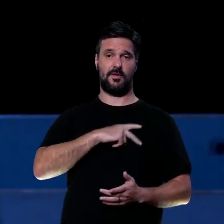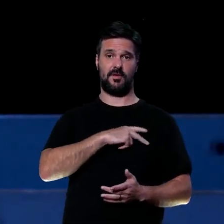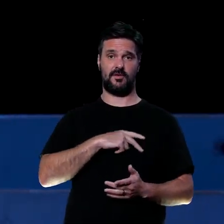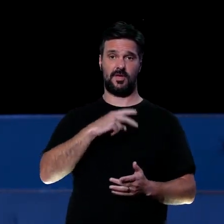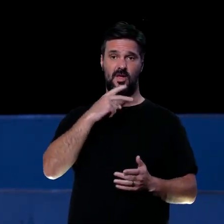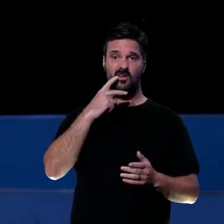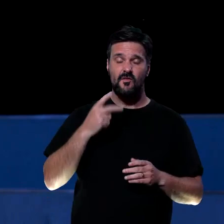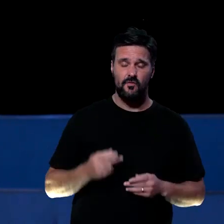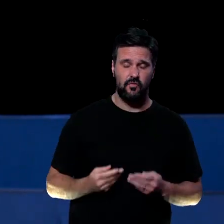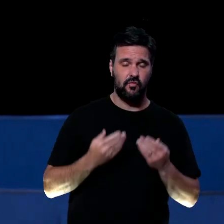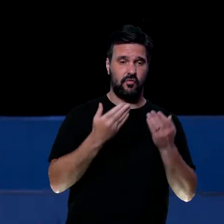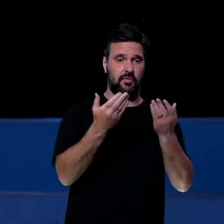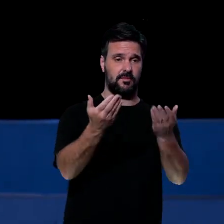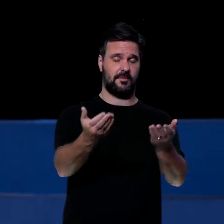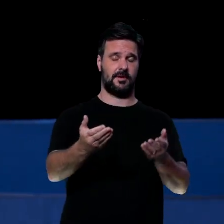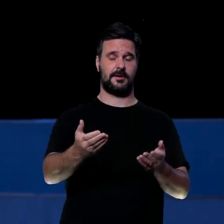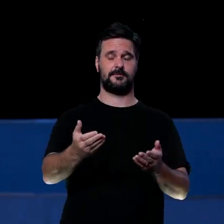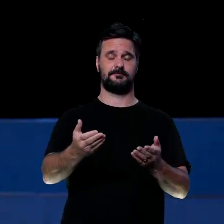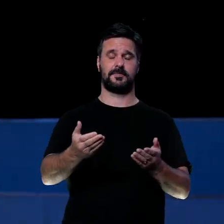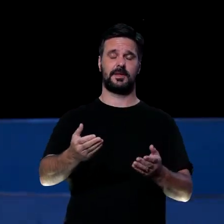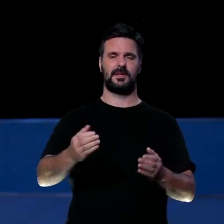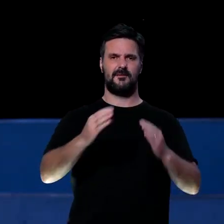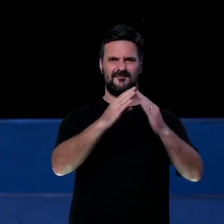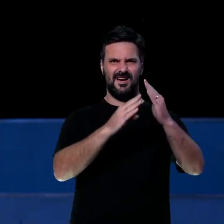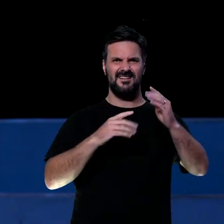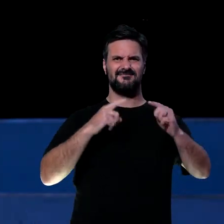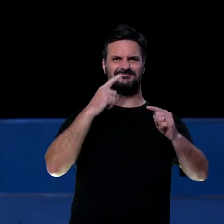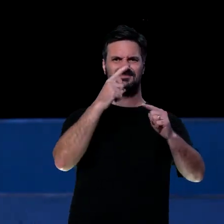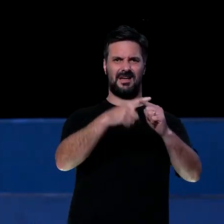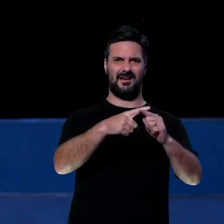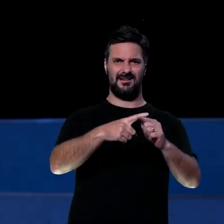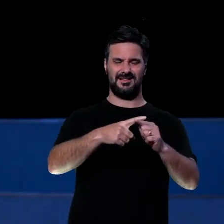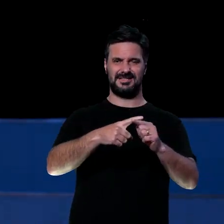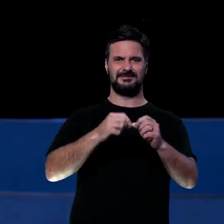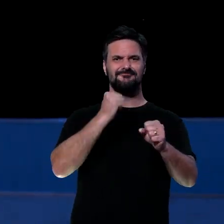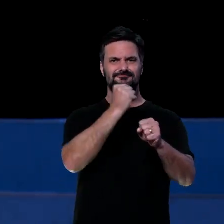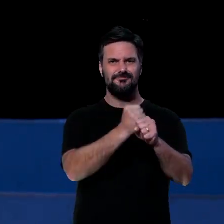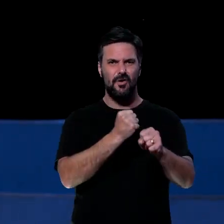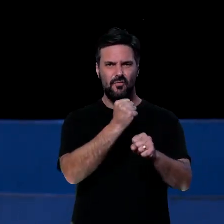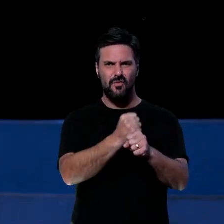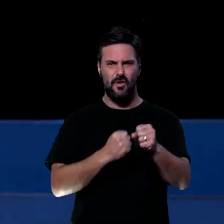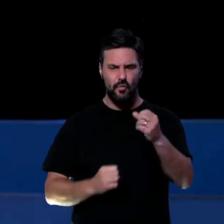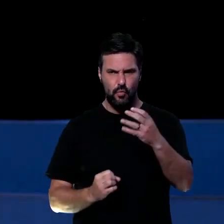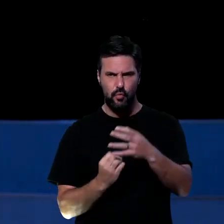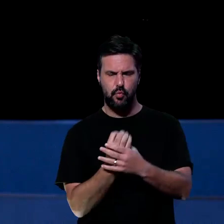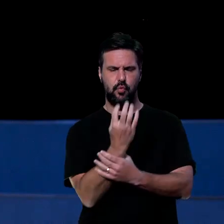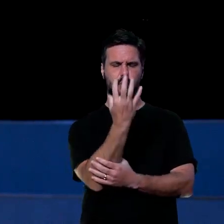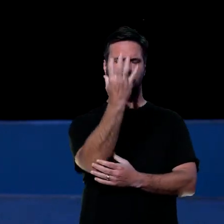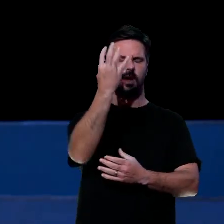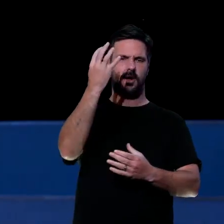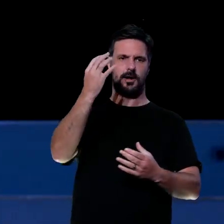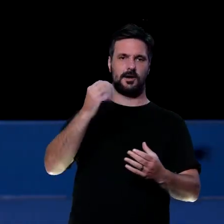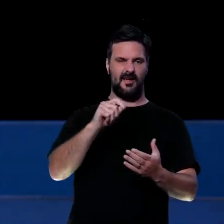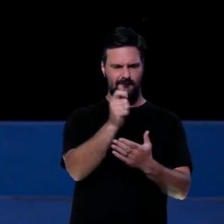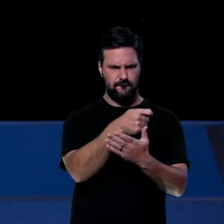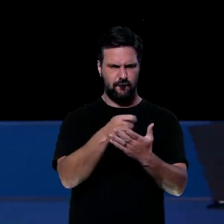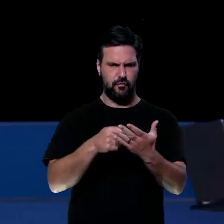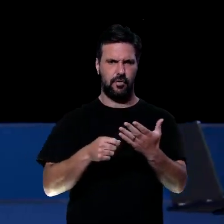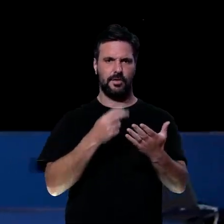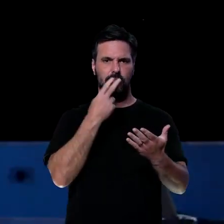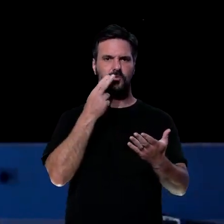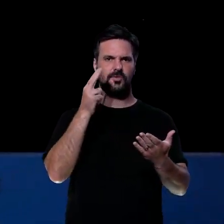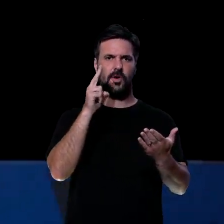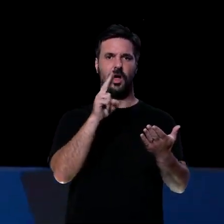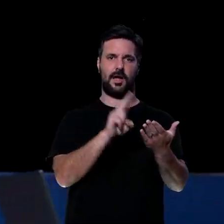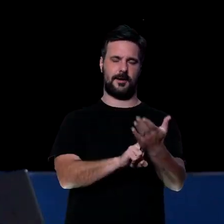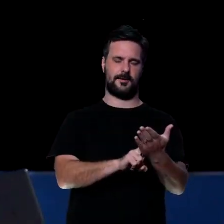essa igreja que ele tinha começado, fundado, ali, iniciado. E ele escreve essa carta, e eu quero que você lembre que toda